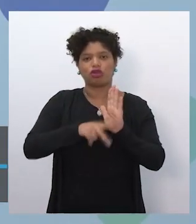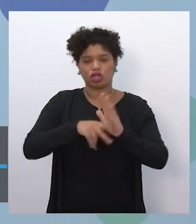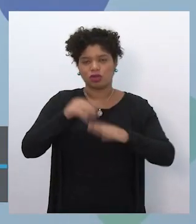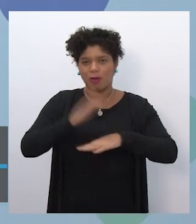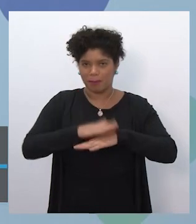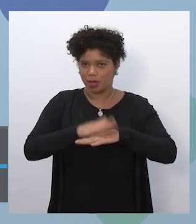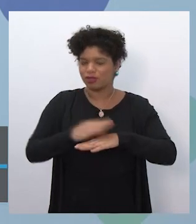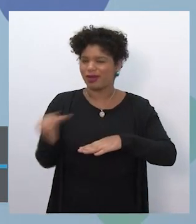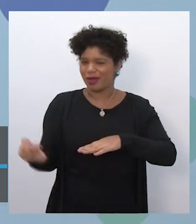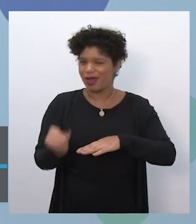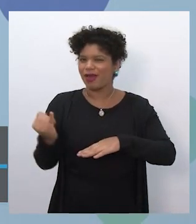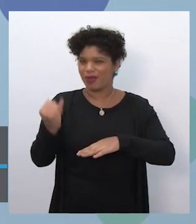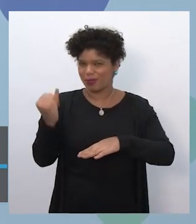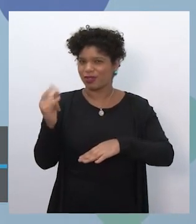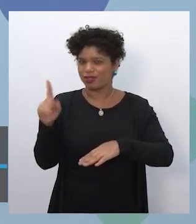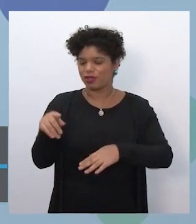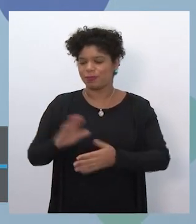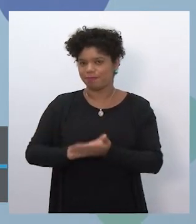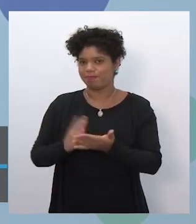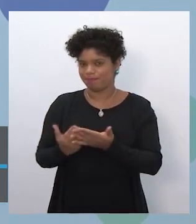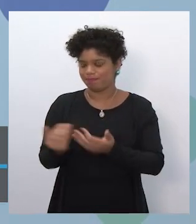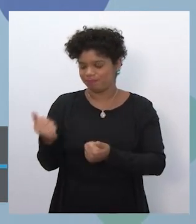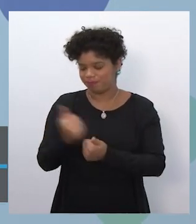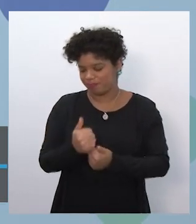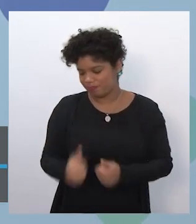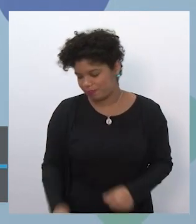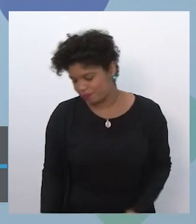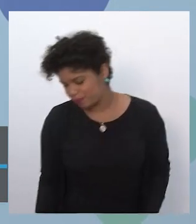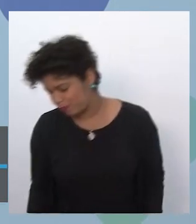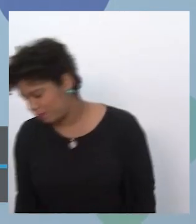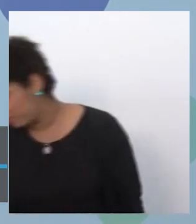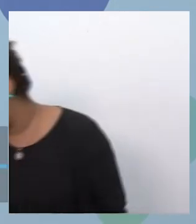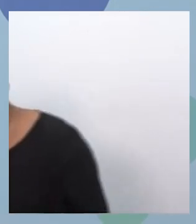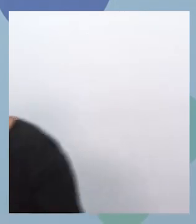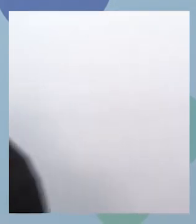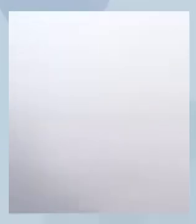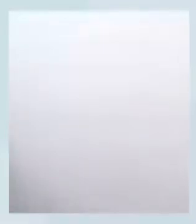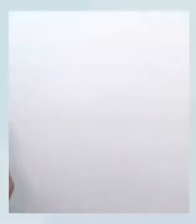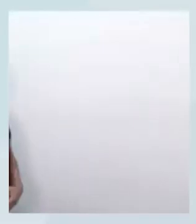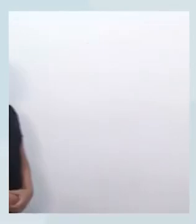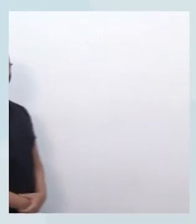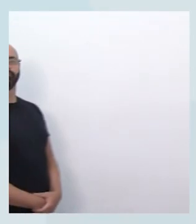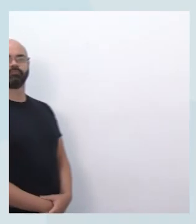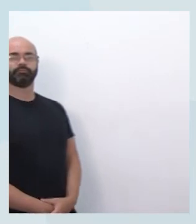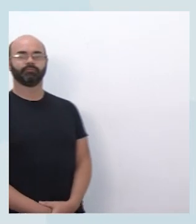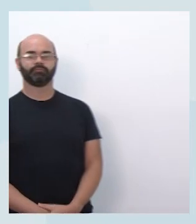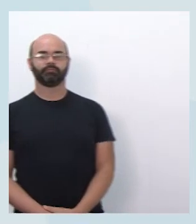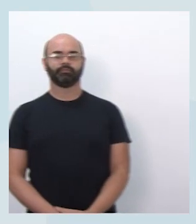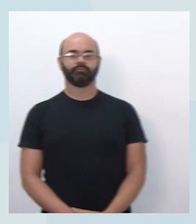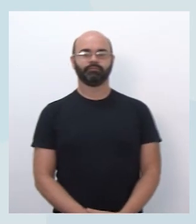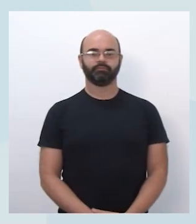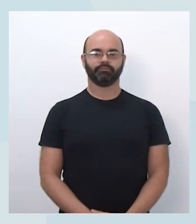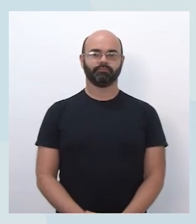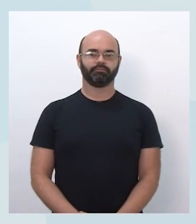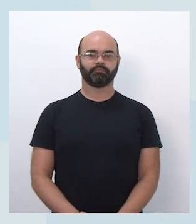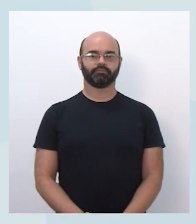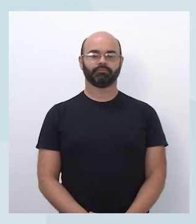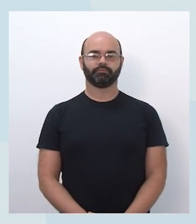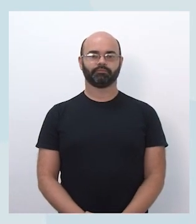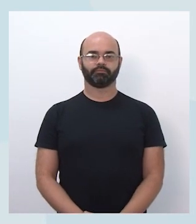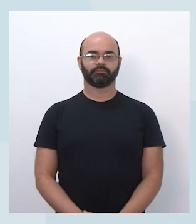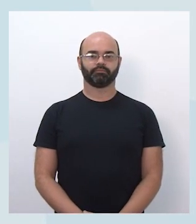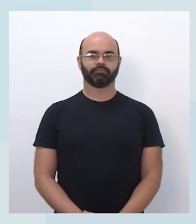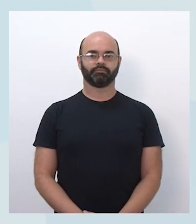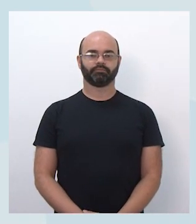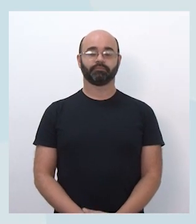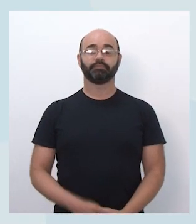Isso vai ser super importante para dar opção para os nossos alunos. Aqui nós temos uma referência, né, que é do